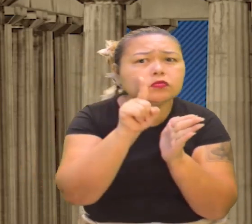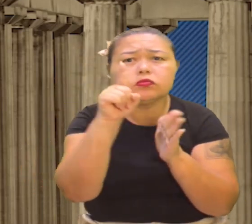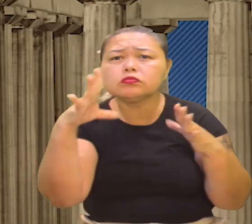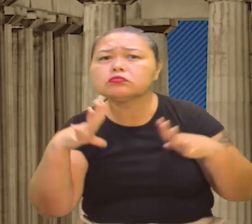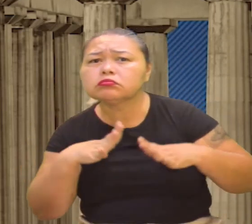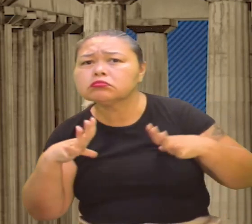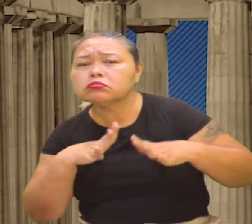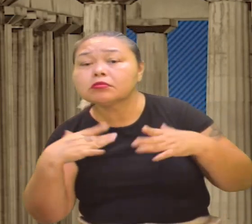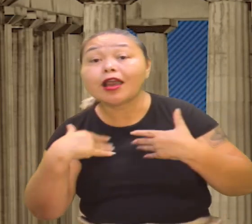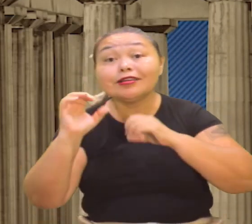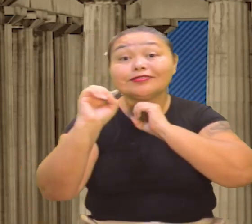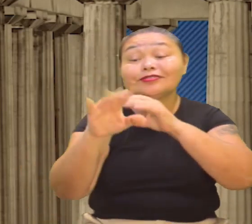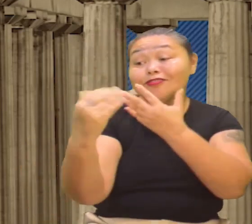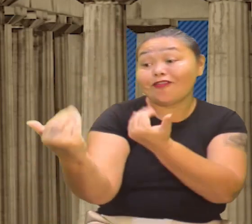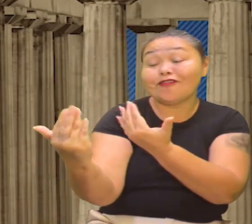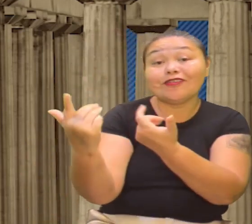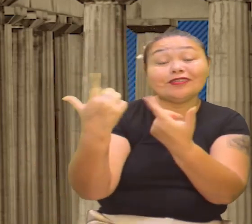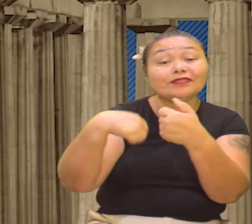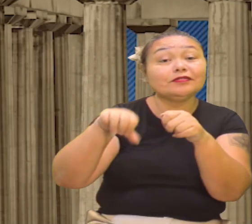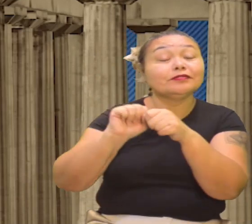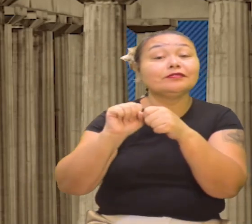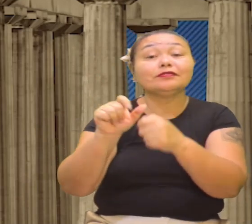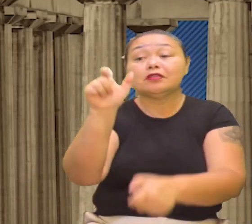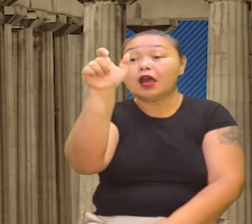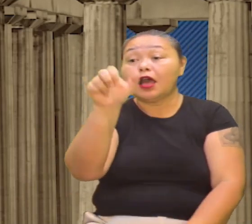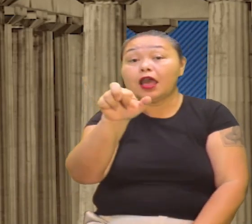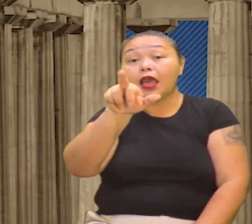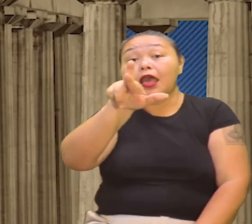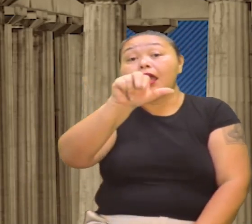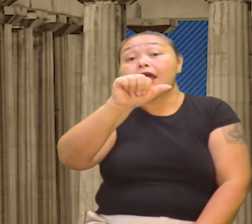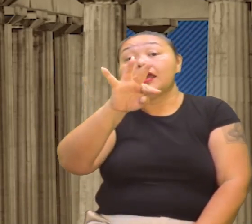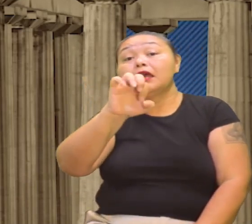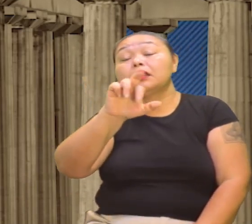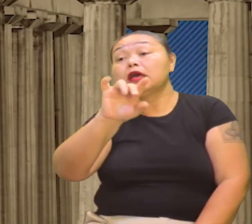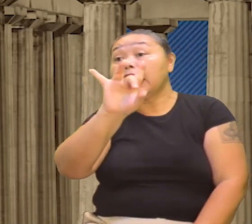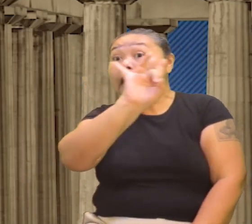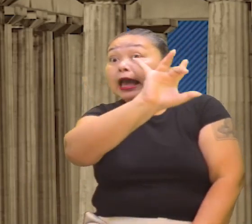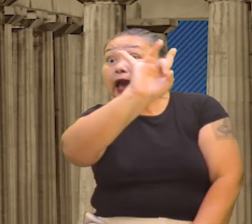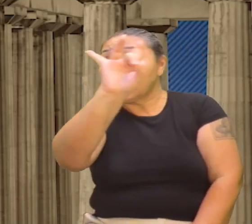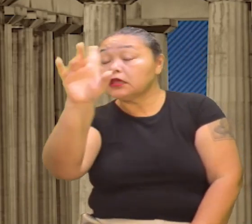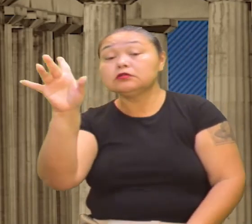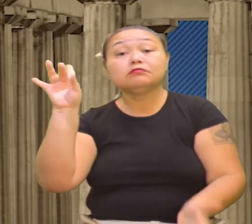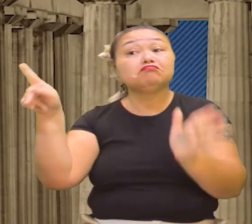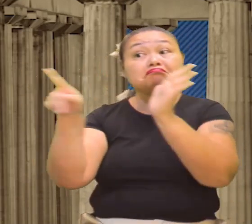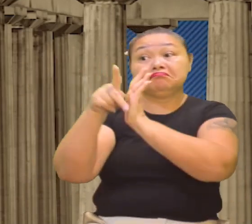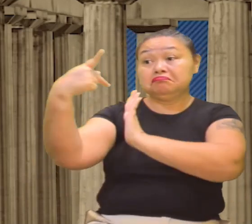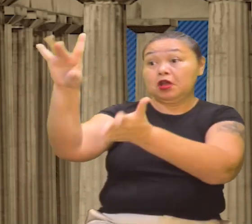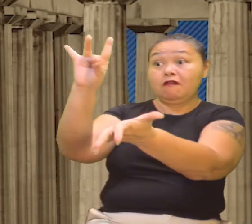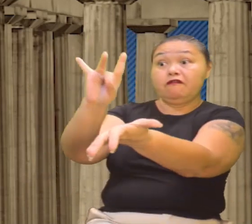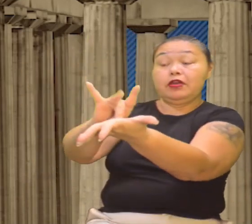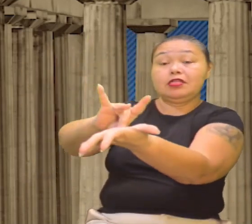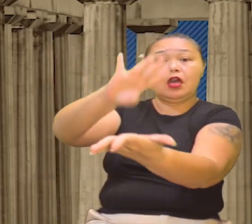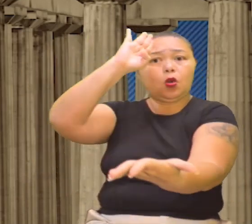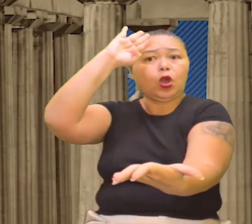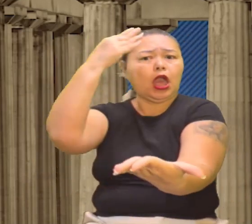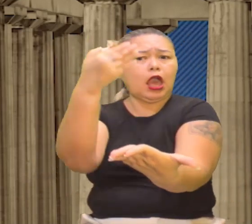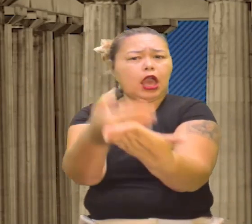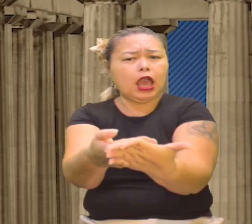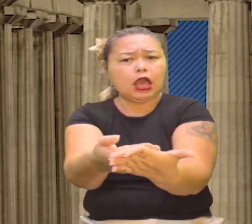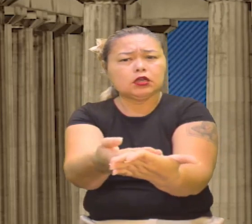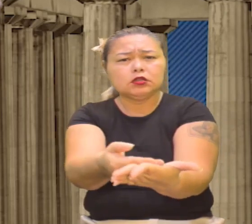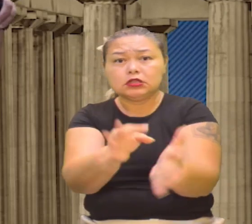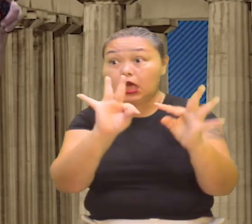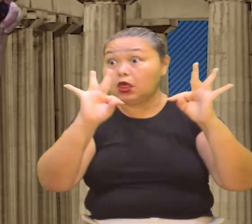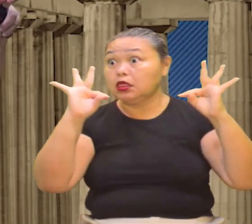cidade e cidade ensinar os jovens à retórica. Porém, eles ensinavam que cada um tinha a verdade. Eles não acreditavam na verdade